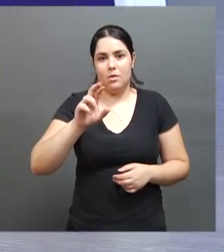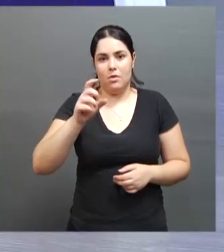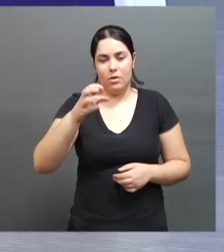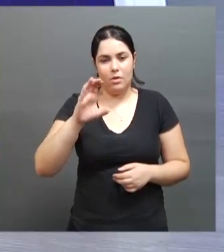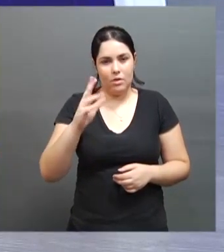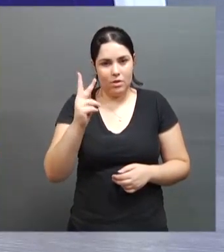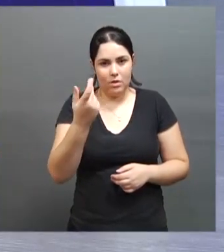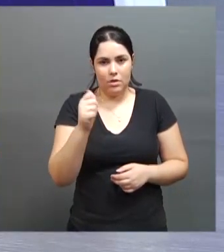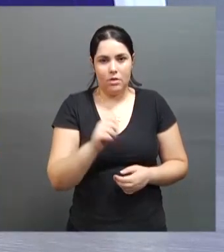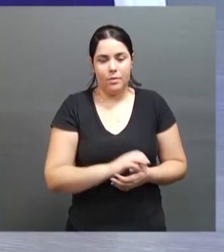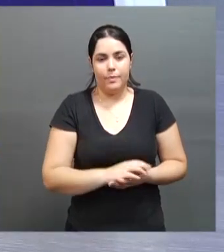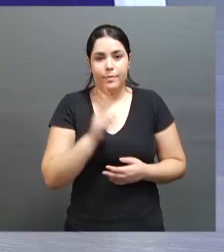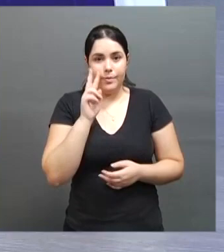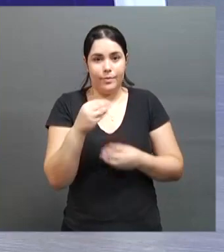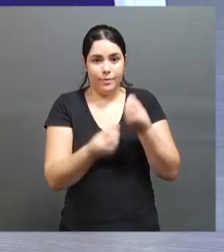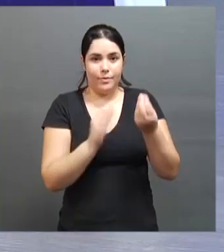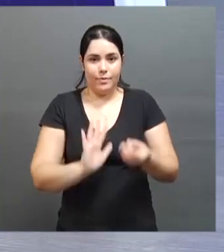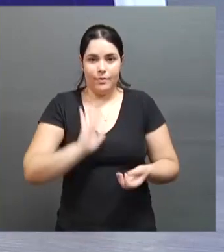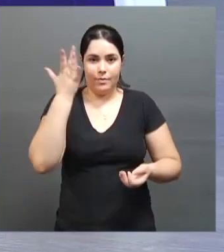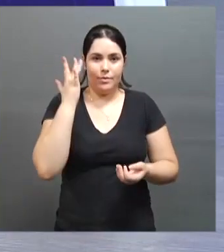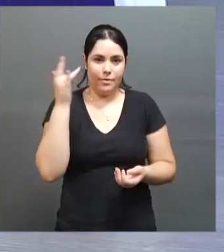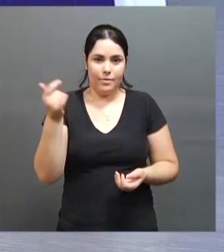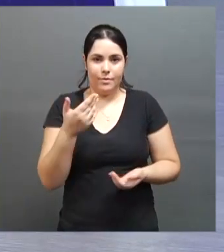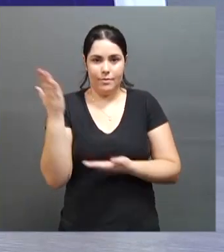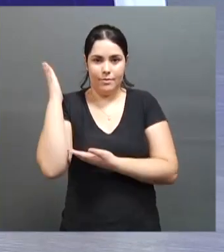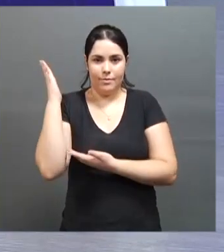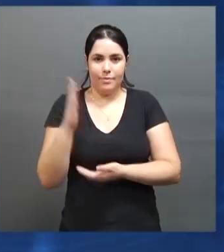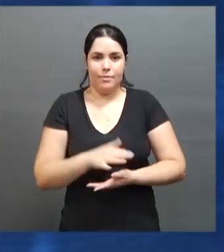E agora vamos conferir a previsão do tempo para amanhã.